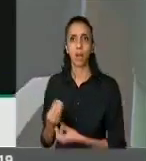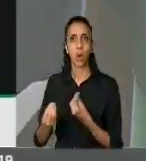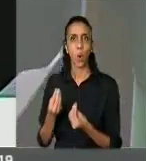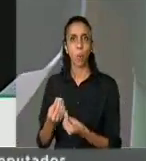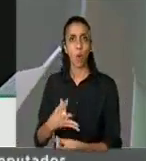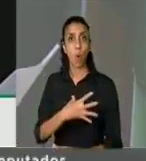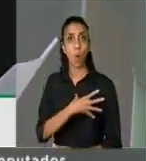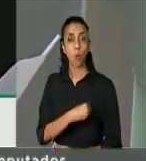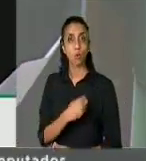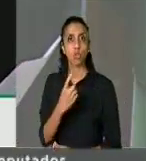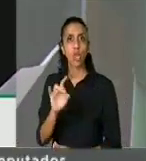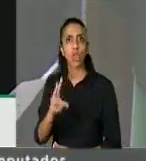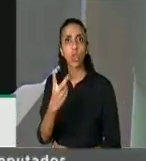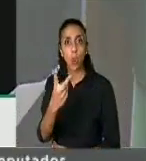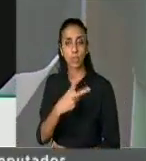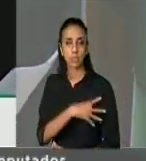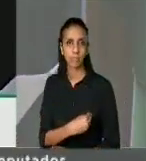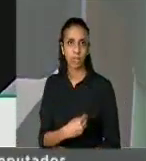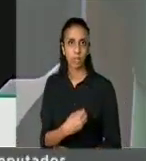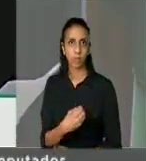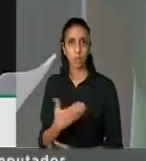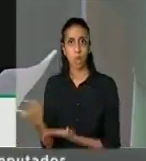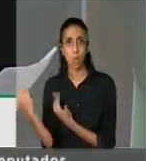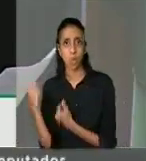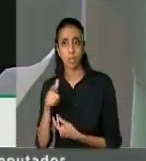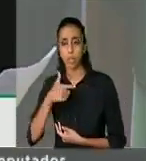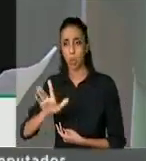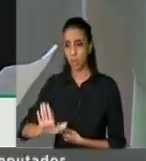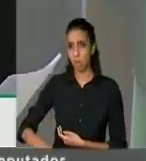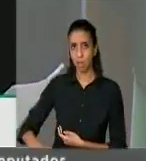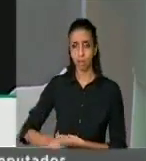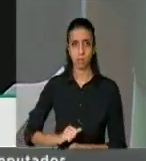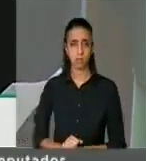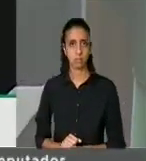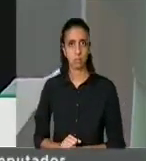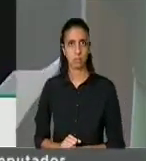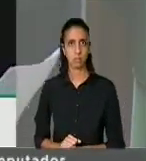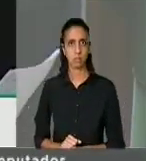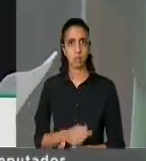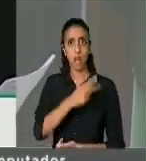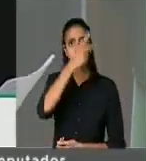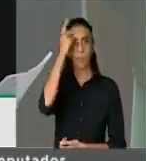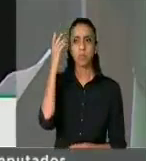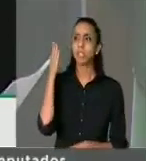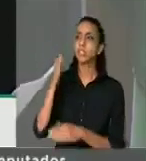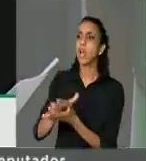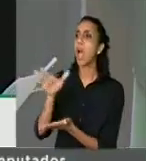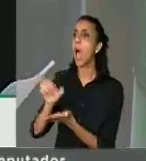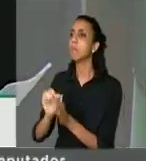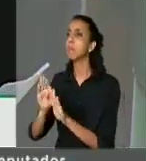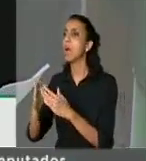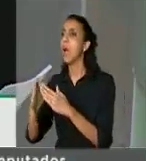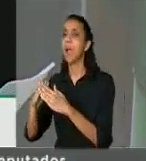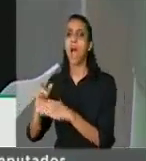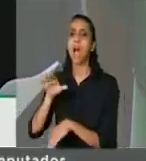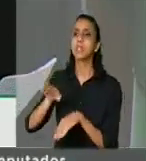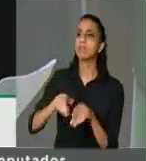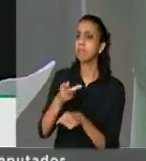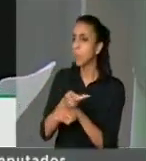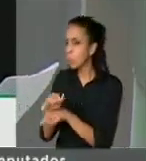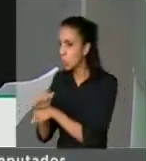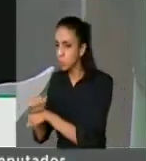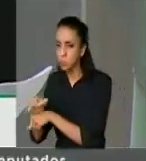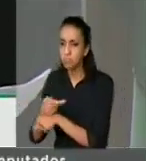anos, o filho de 4 e o avô destes. Reviraram a casa, reviraram a agroindústria, prenderam os